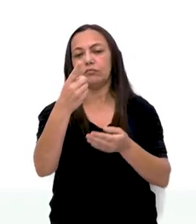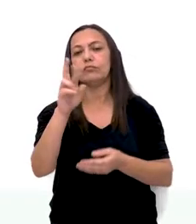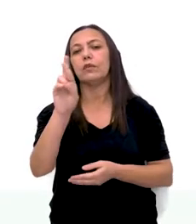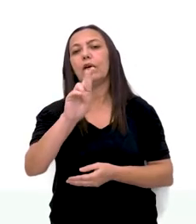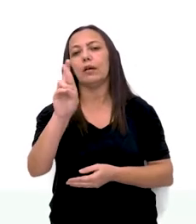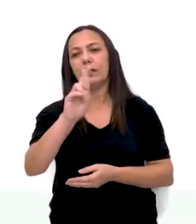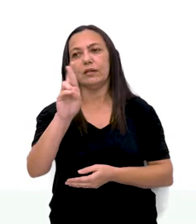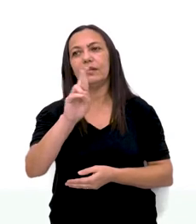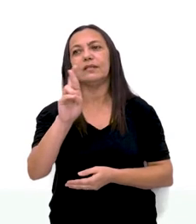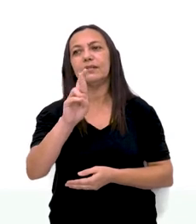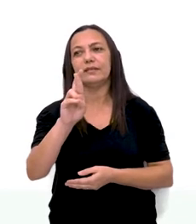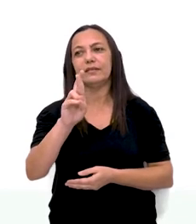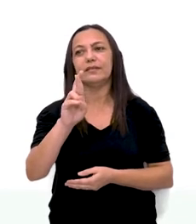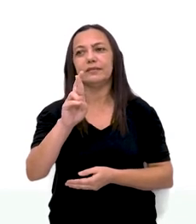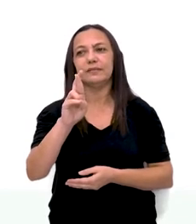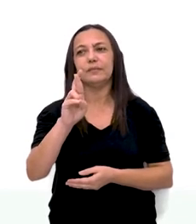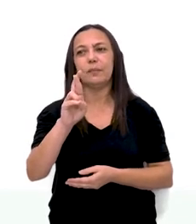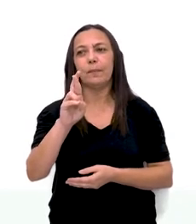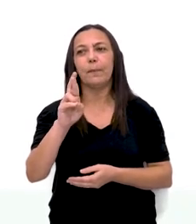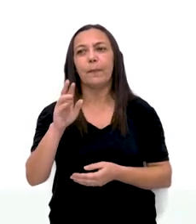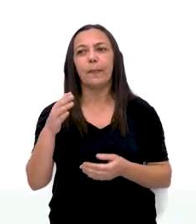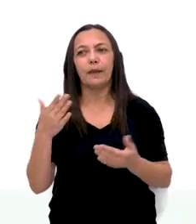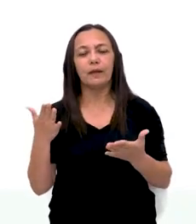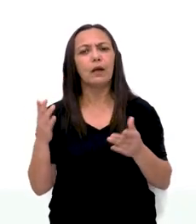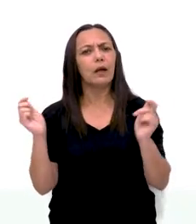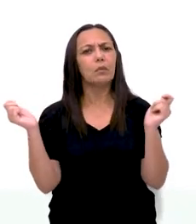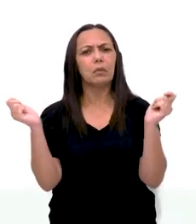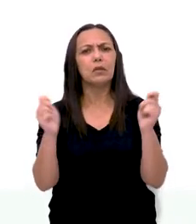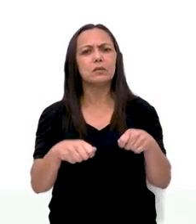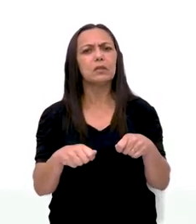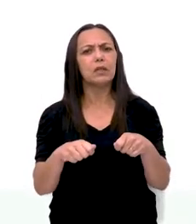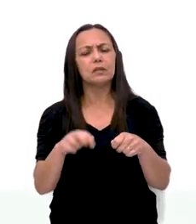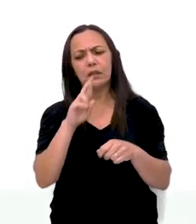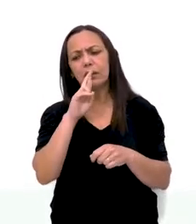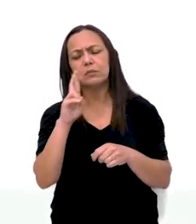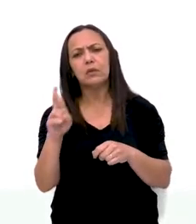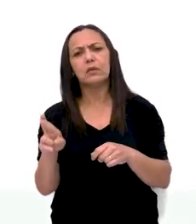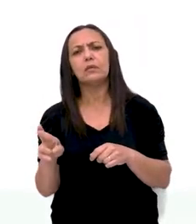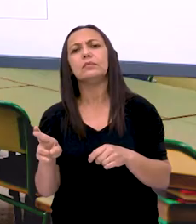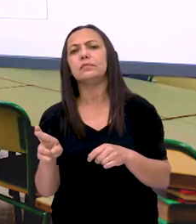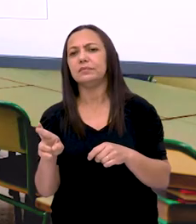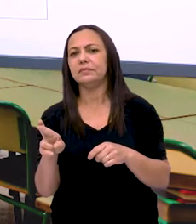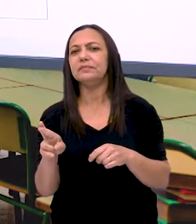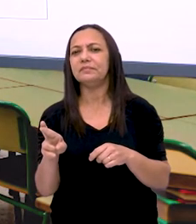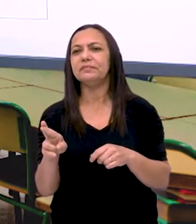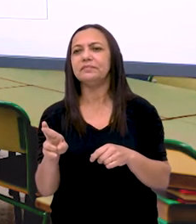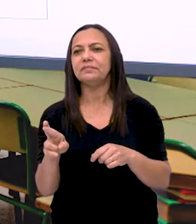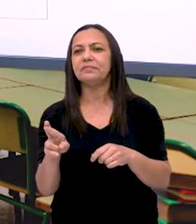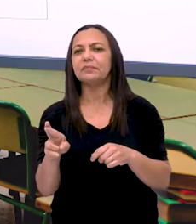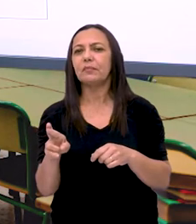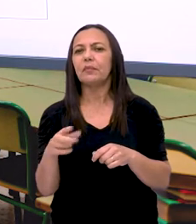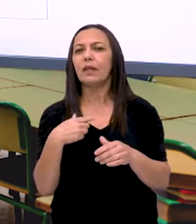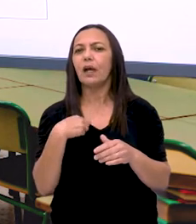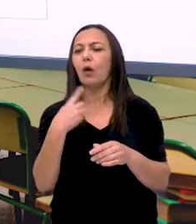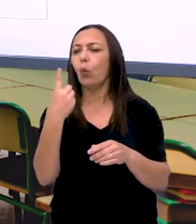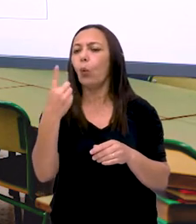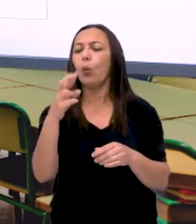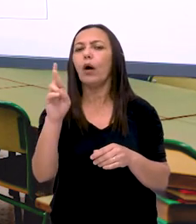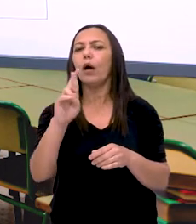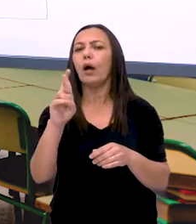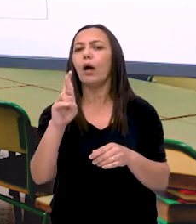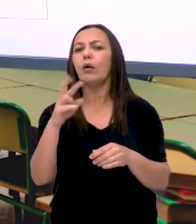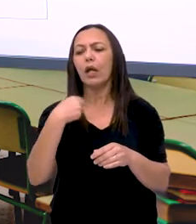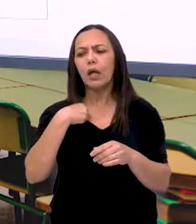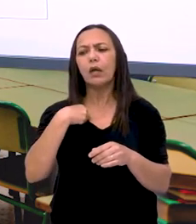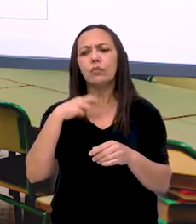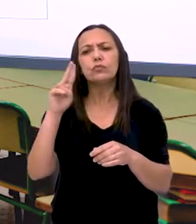Um real. Exatamente. Então, veja só a possibilidade de resposta. Eu coloquei uma moedinha de